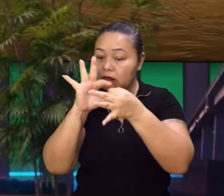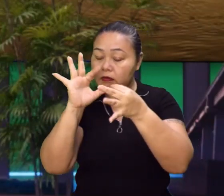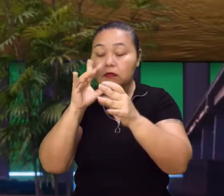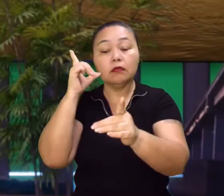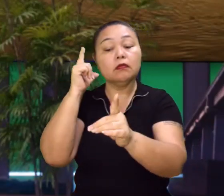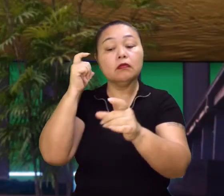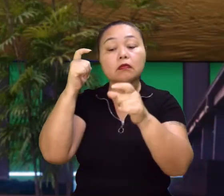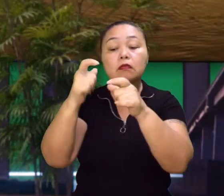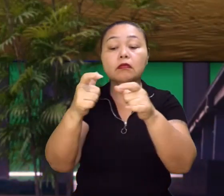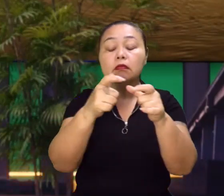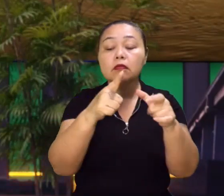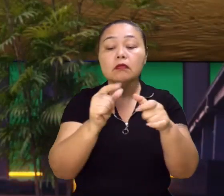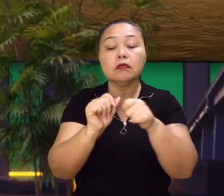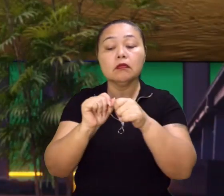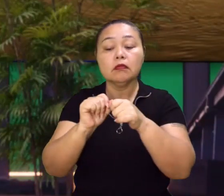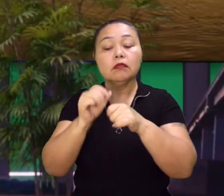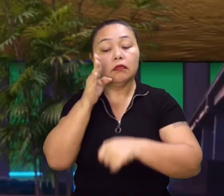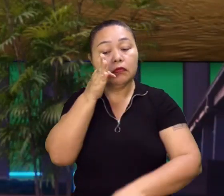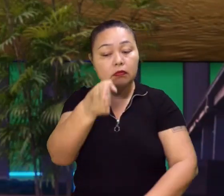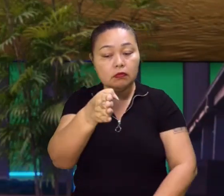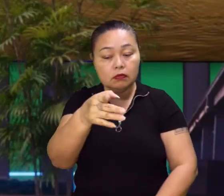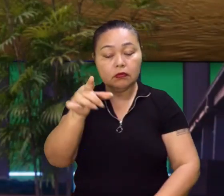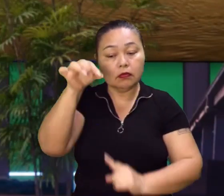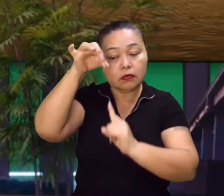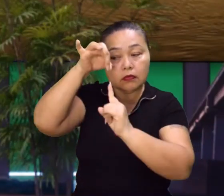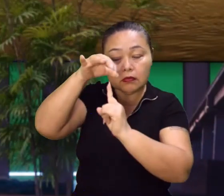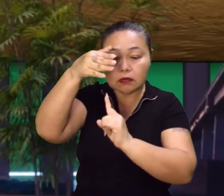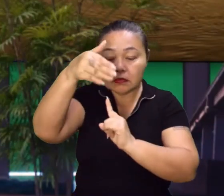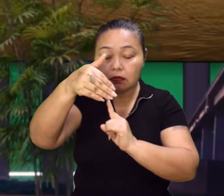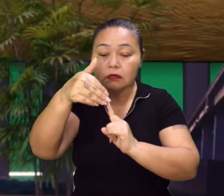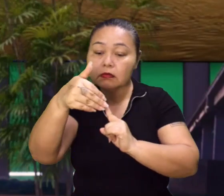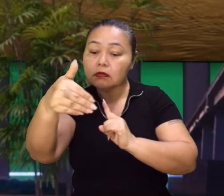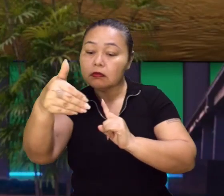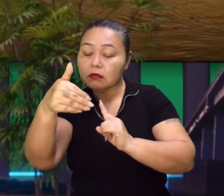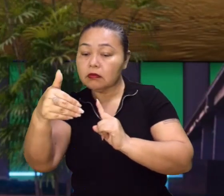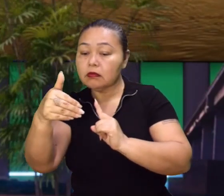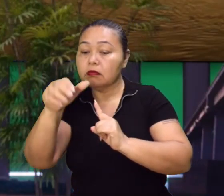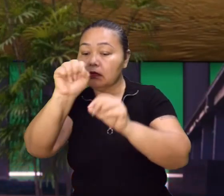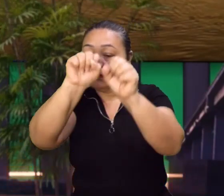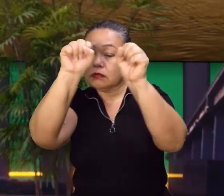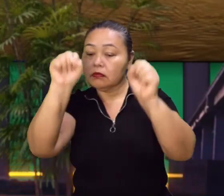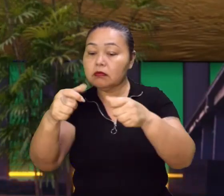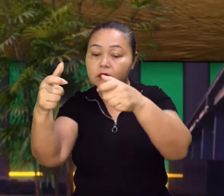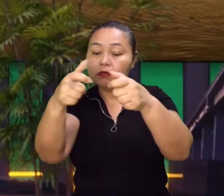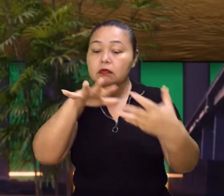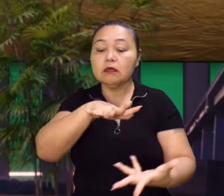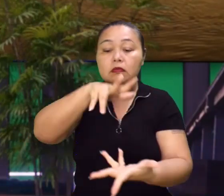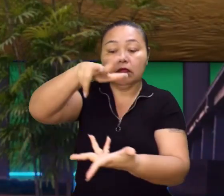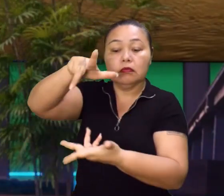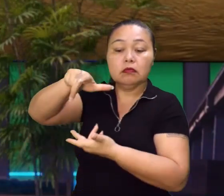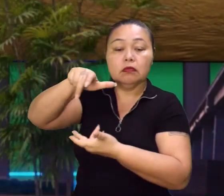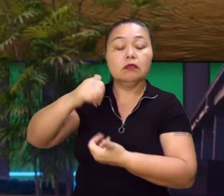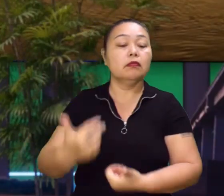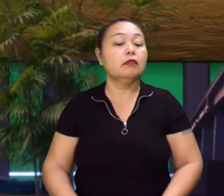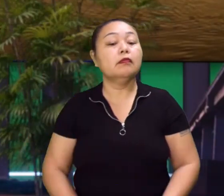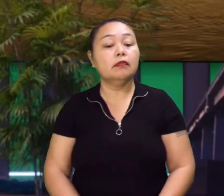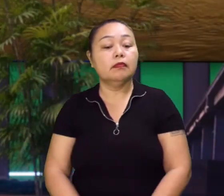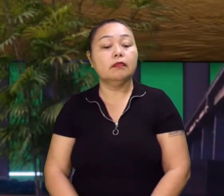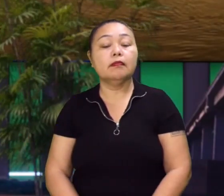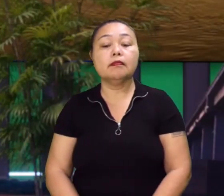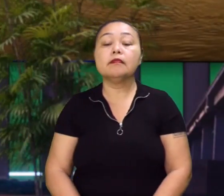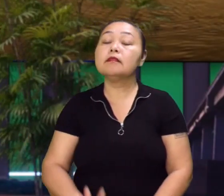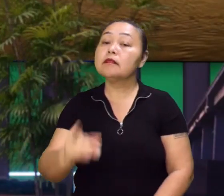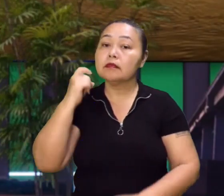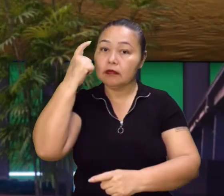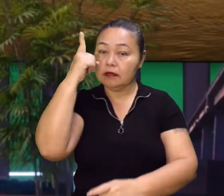localizar esse determinado ponto a partir do sistema de posicionamento global. Beleza? Mas